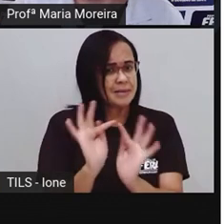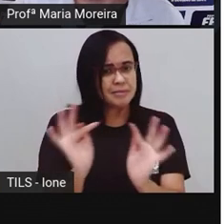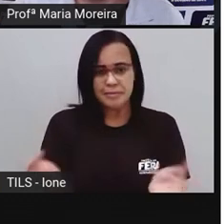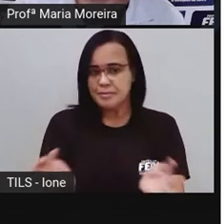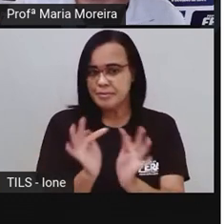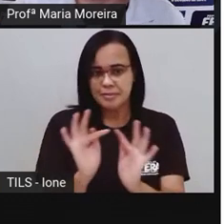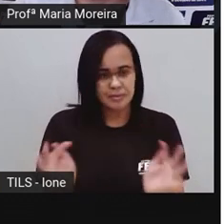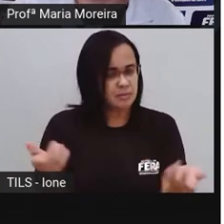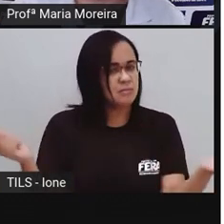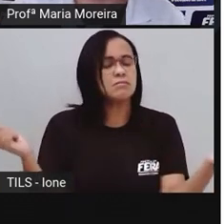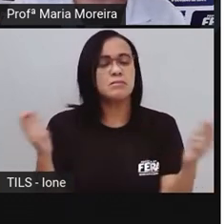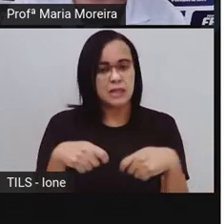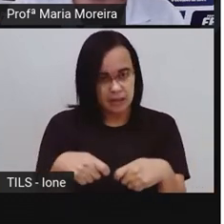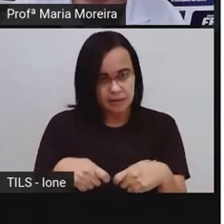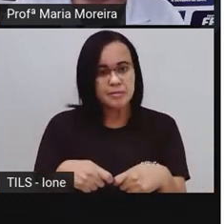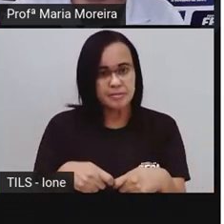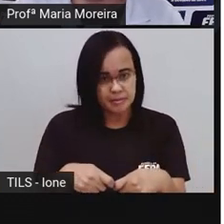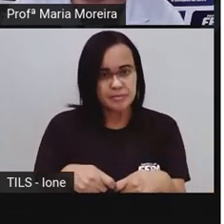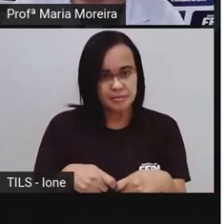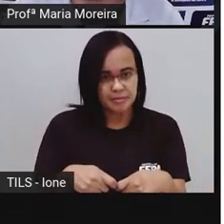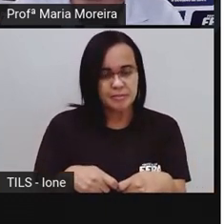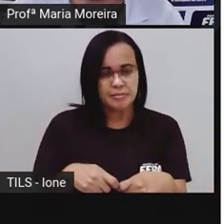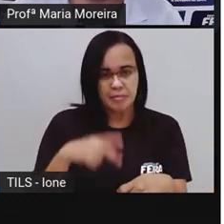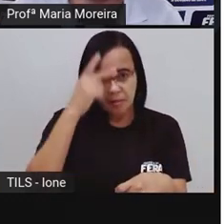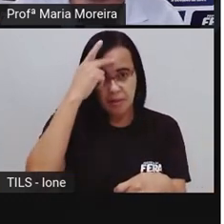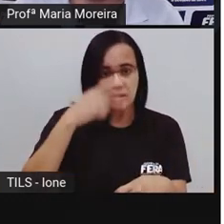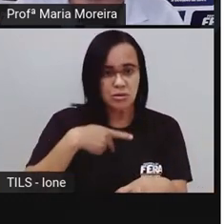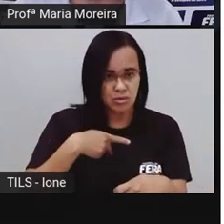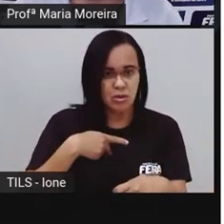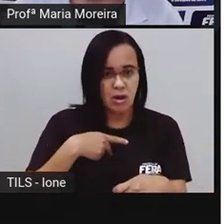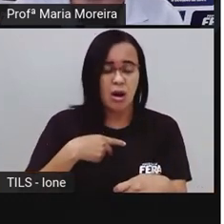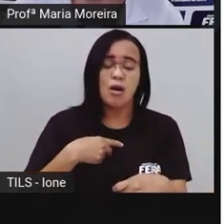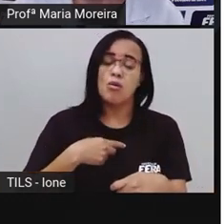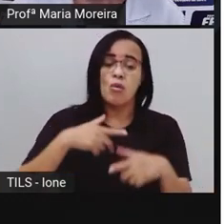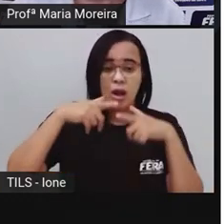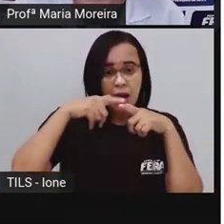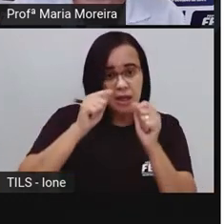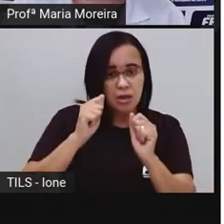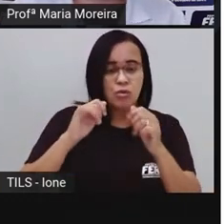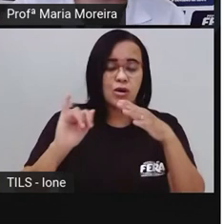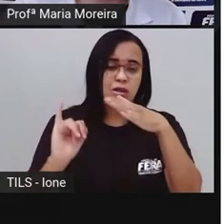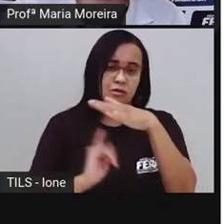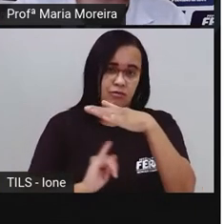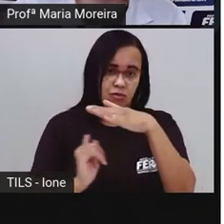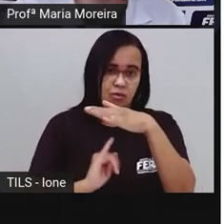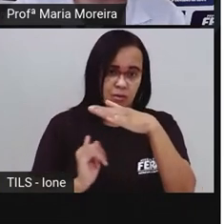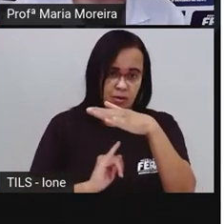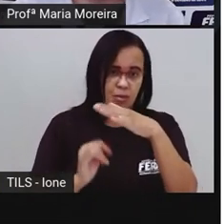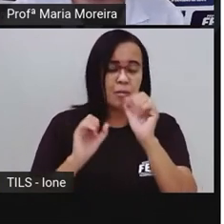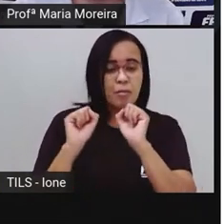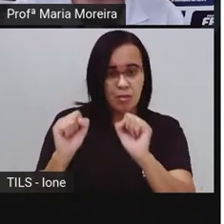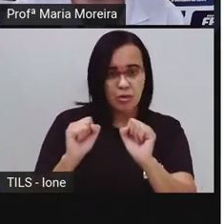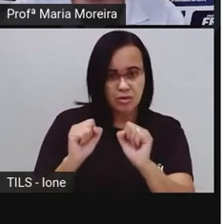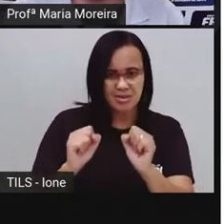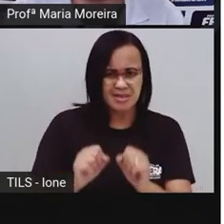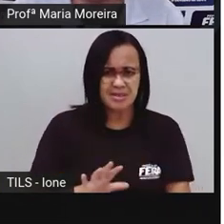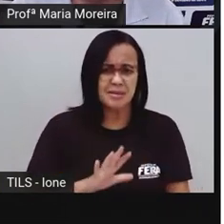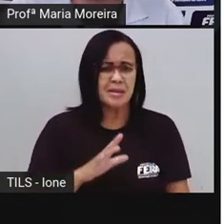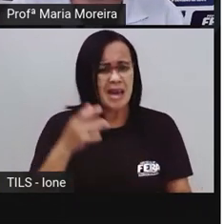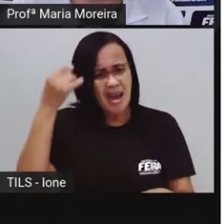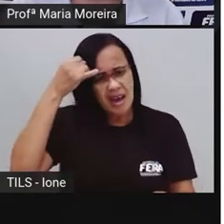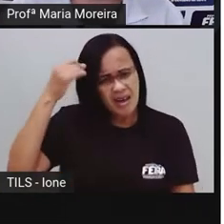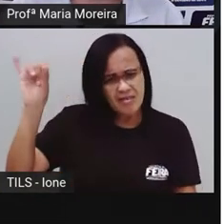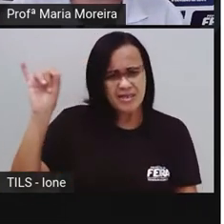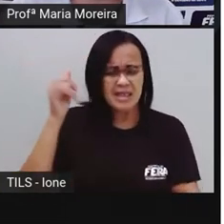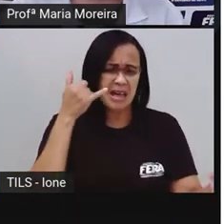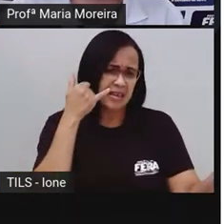certo? Mas só se a carta for pessoal, né? Eu posso utilizar essa linguagem informal. Evite informações irrelevantes